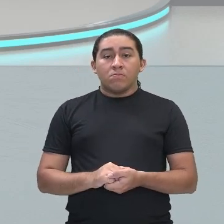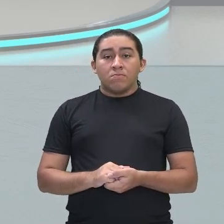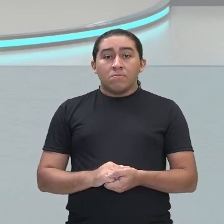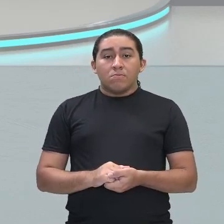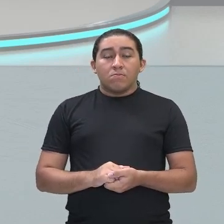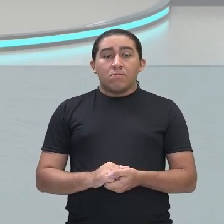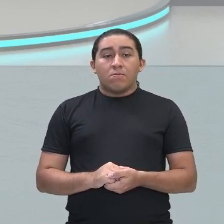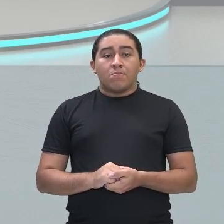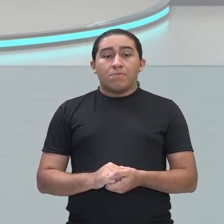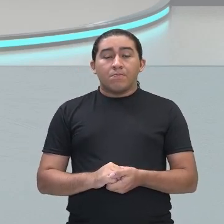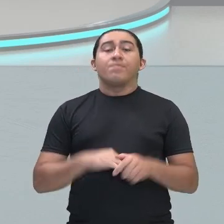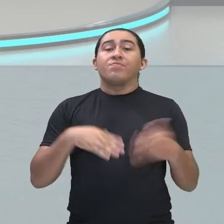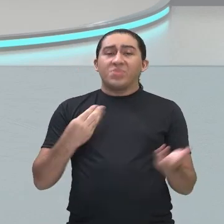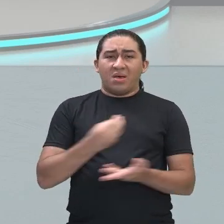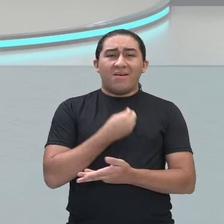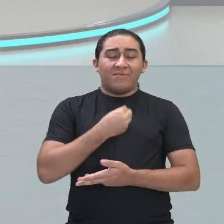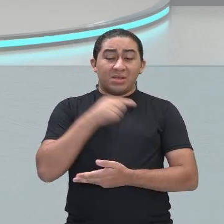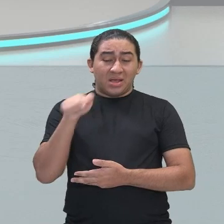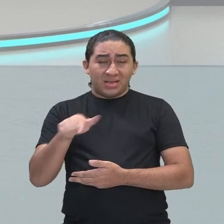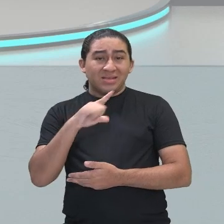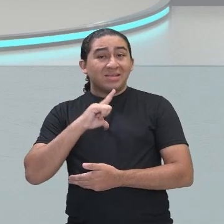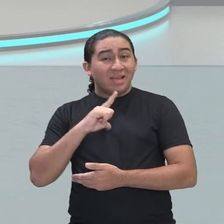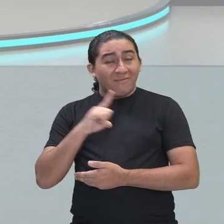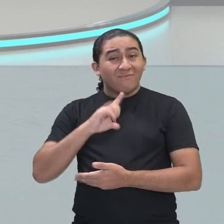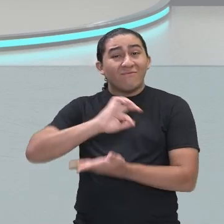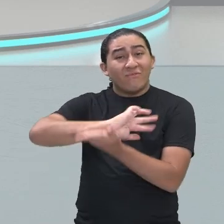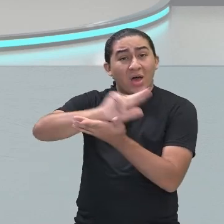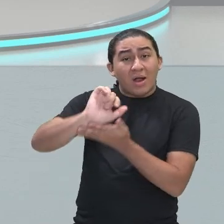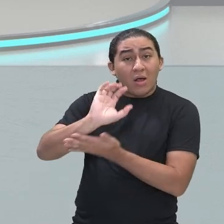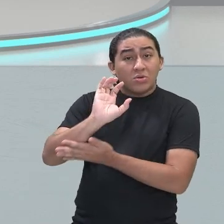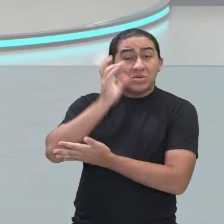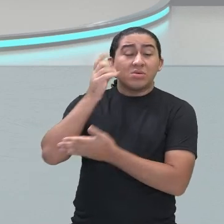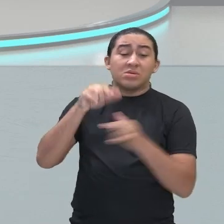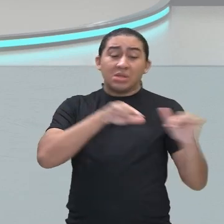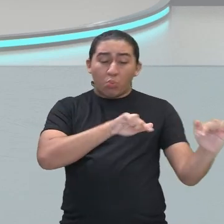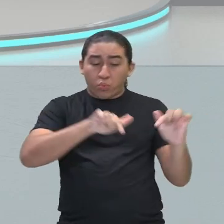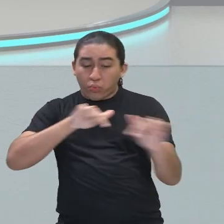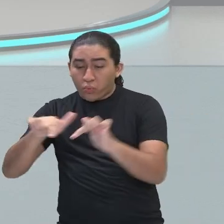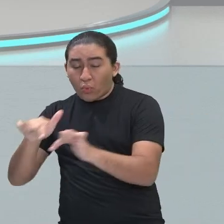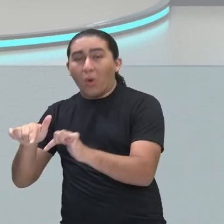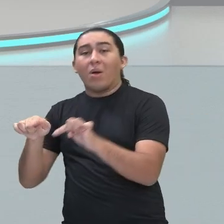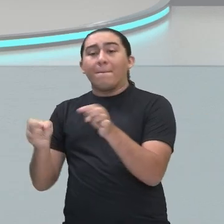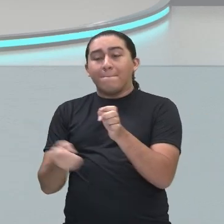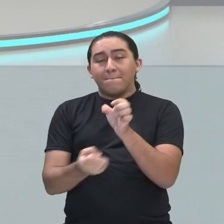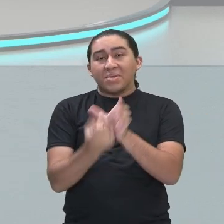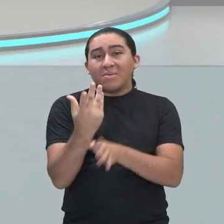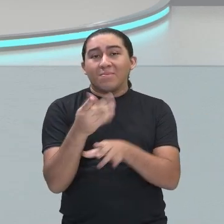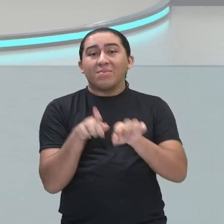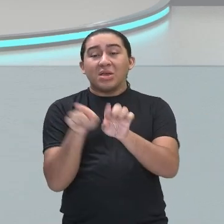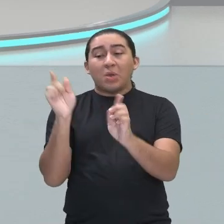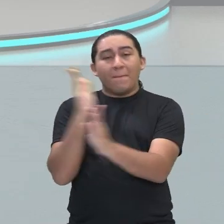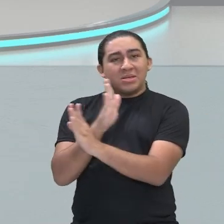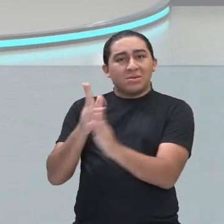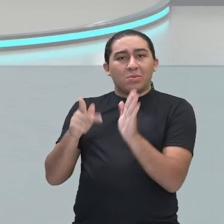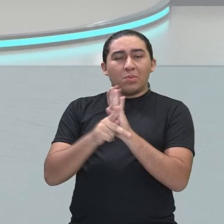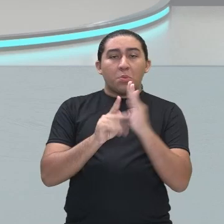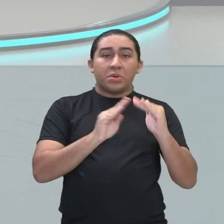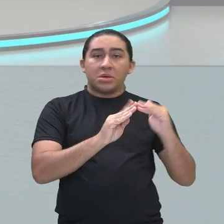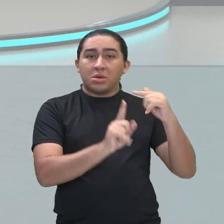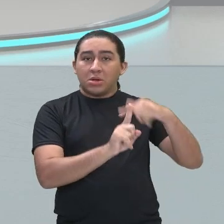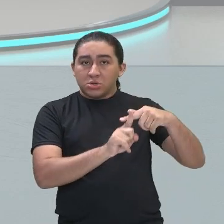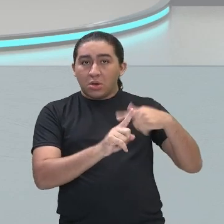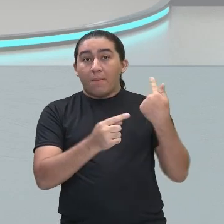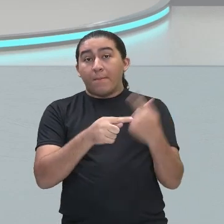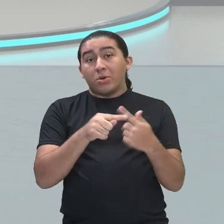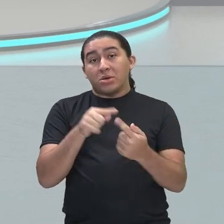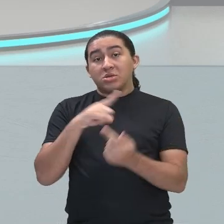vimos que a vida dele foi bem agitada, né? Ele trabalhou bastante, ele produziu bastante, mas ele foi perseguido pela Igreja por causa